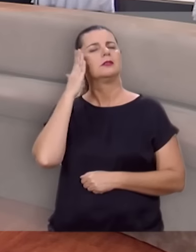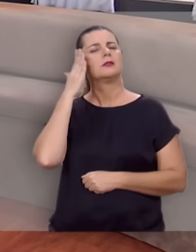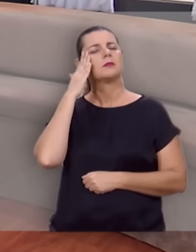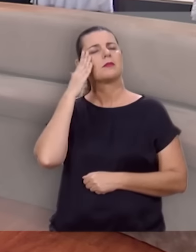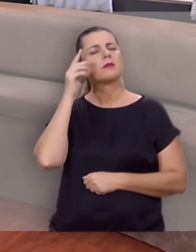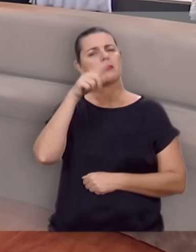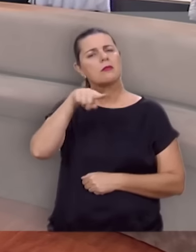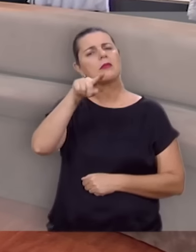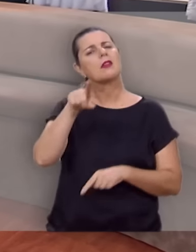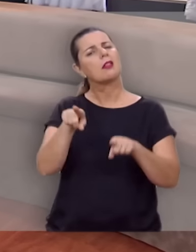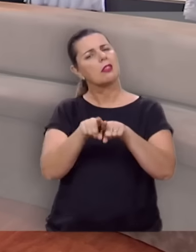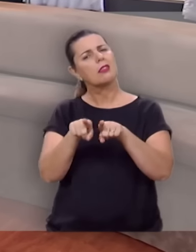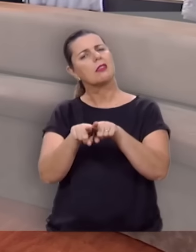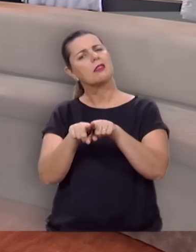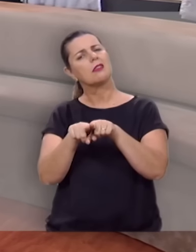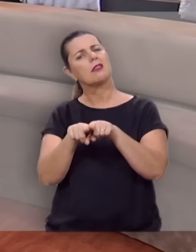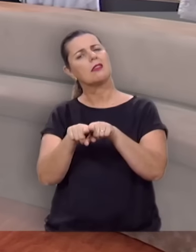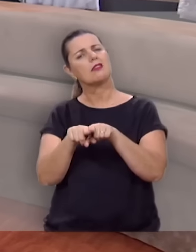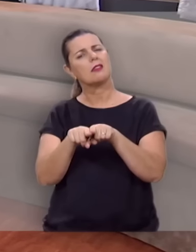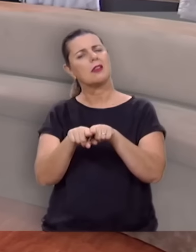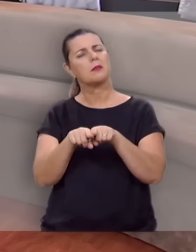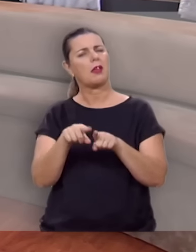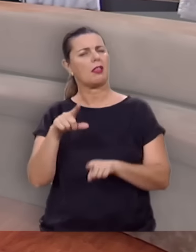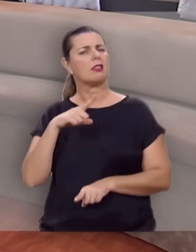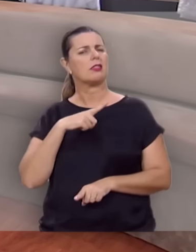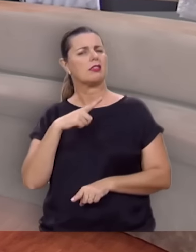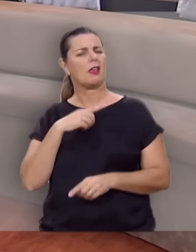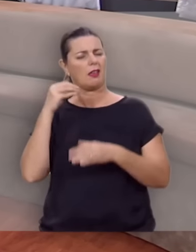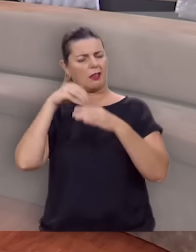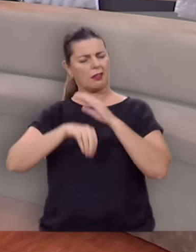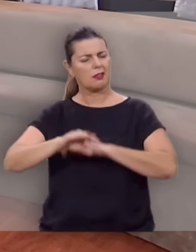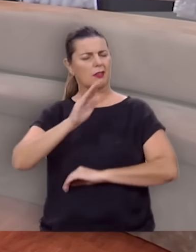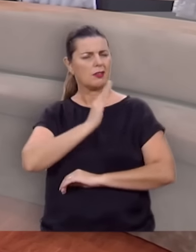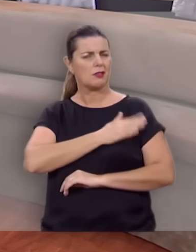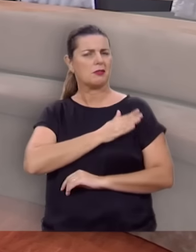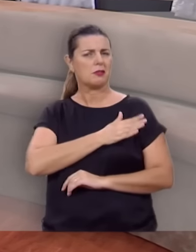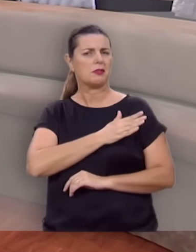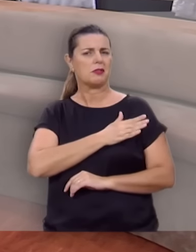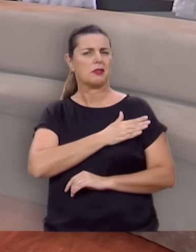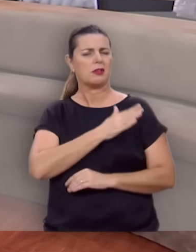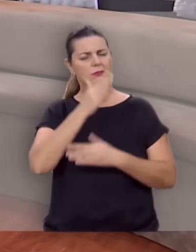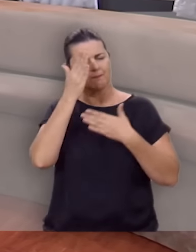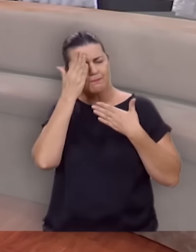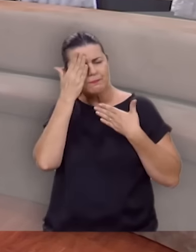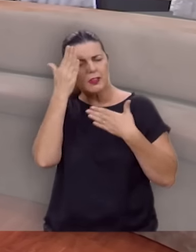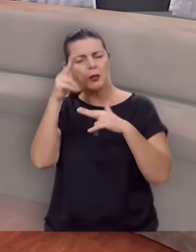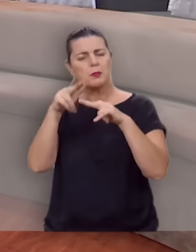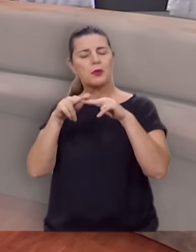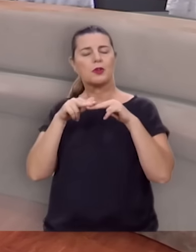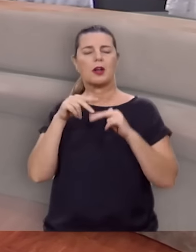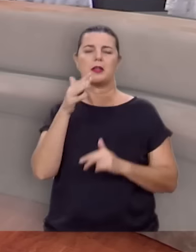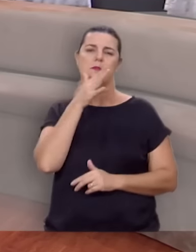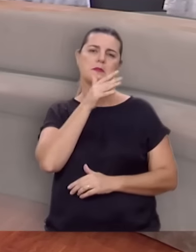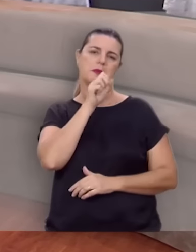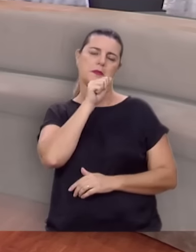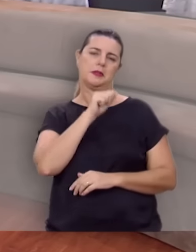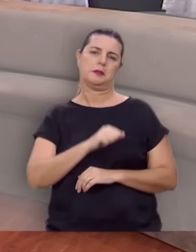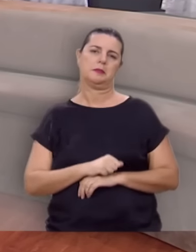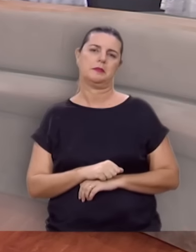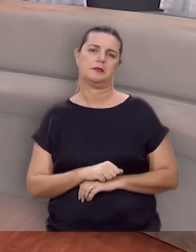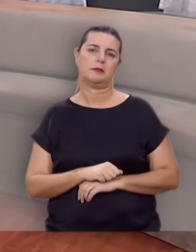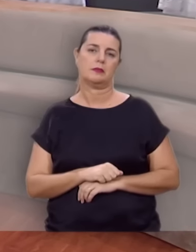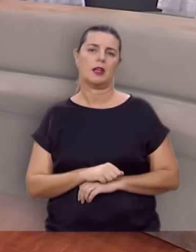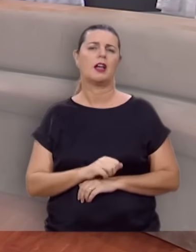Eu sei que você também deve ter no coração gratidão pela sua mãe,